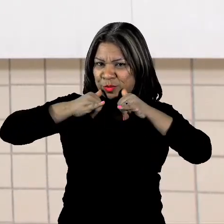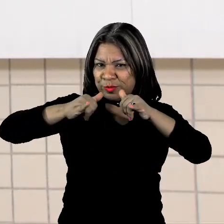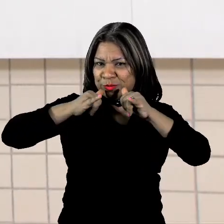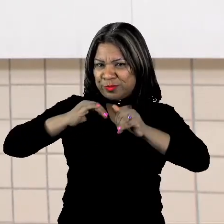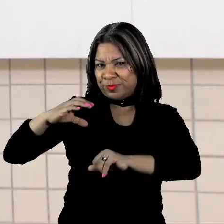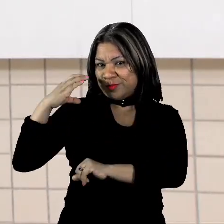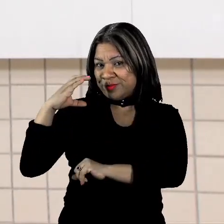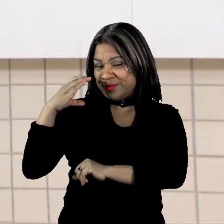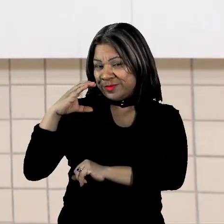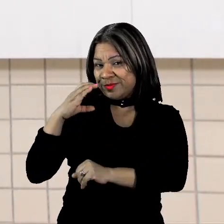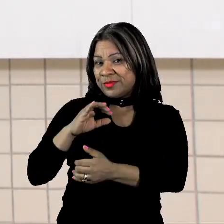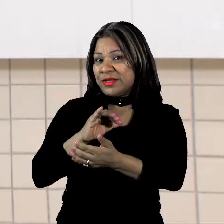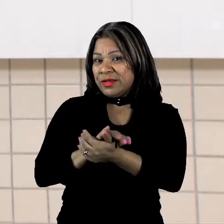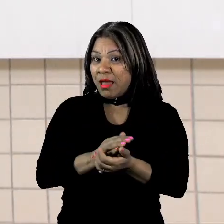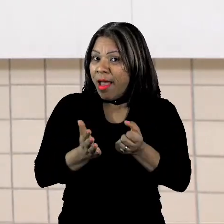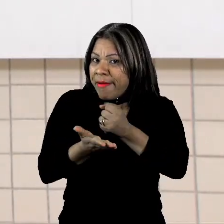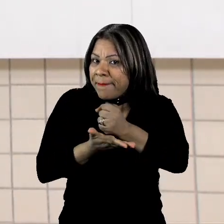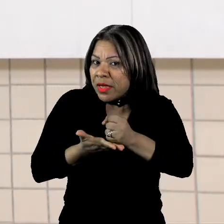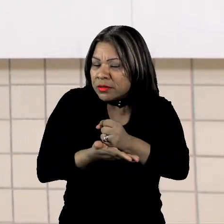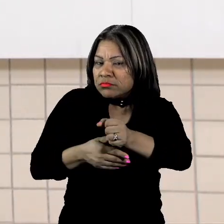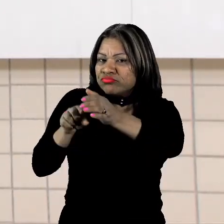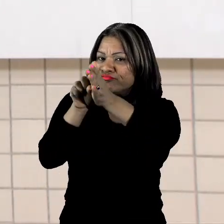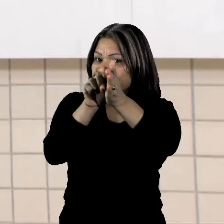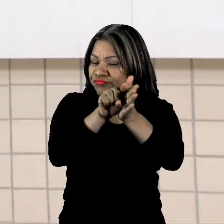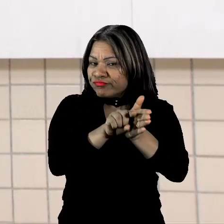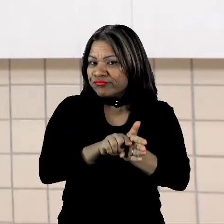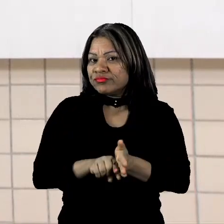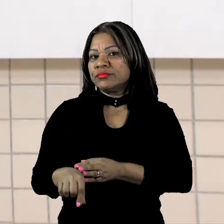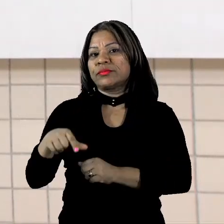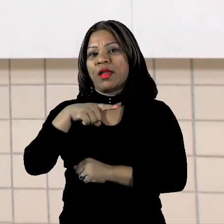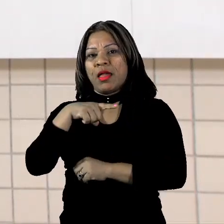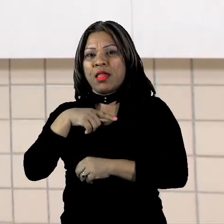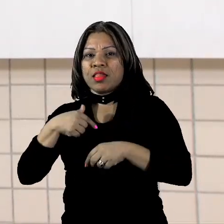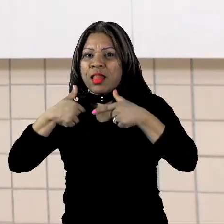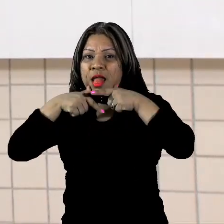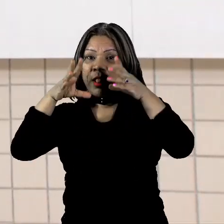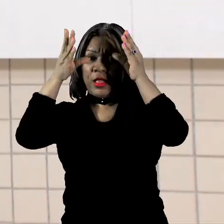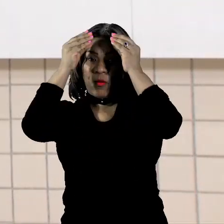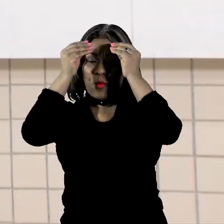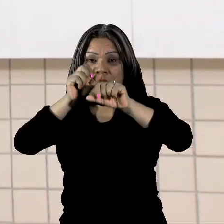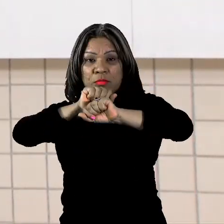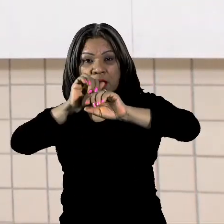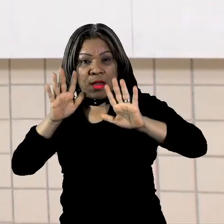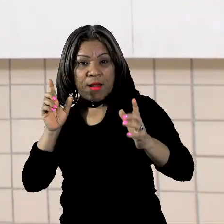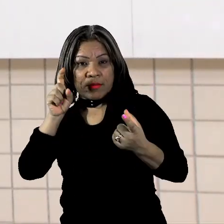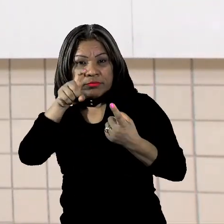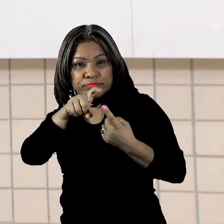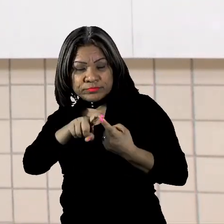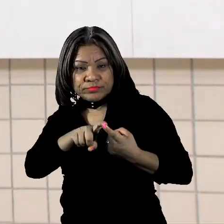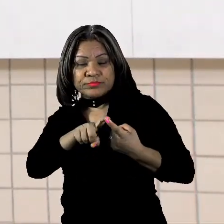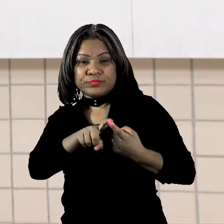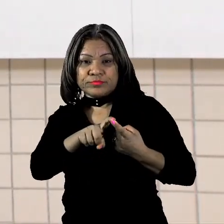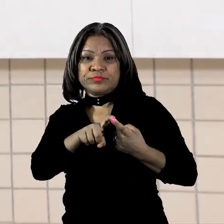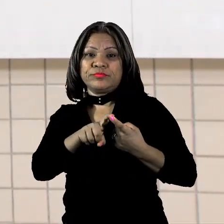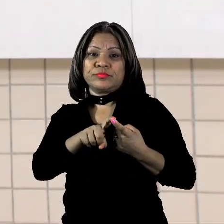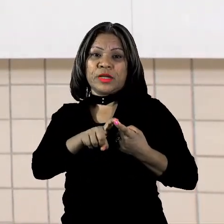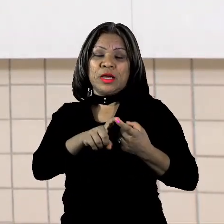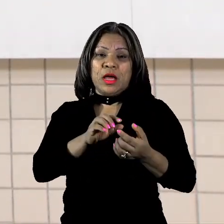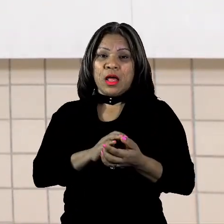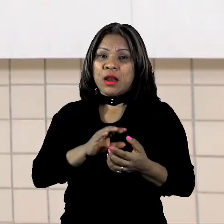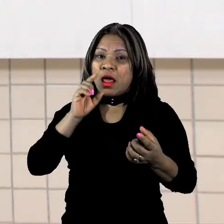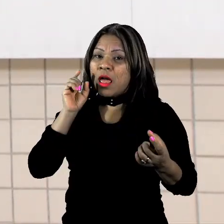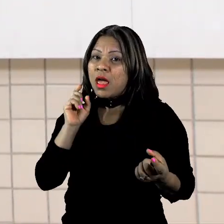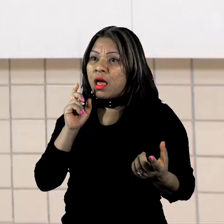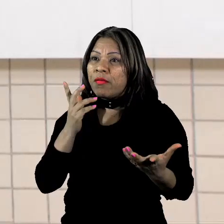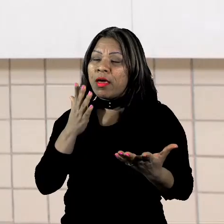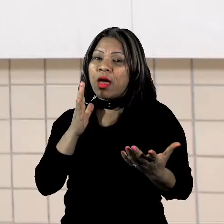é baseado em pesquisas. Tem linguagem clara e objetiva. E a função desse tipo de texto